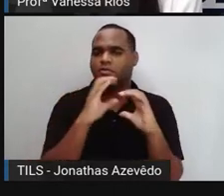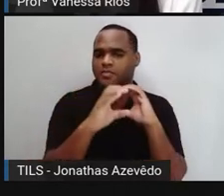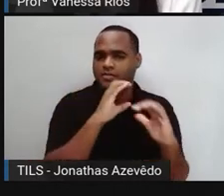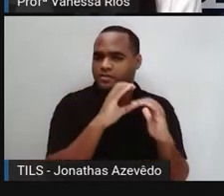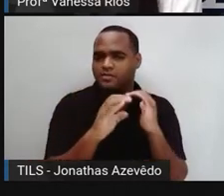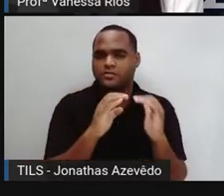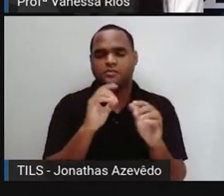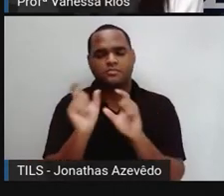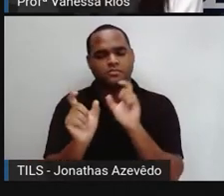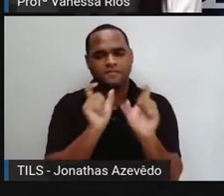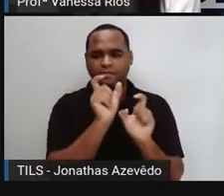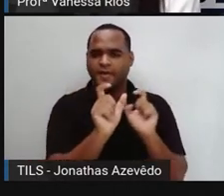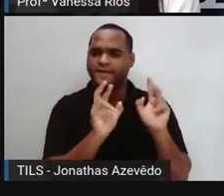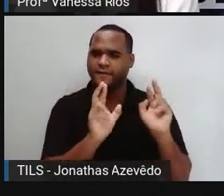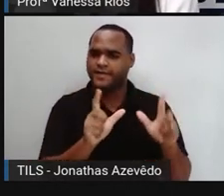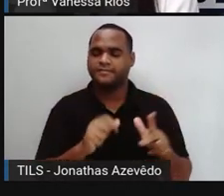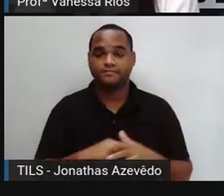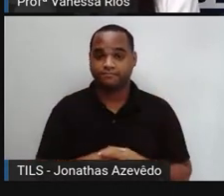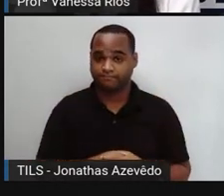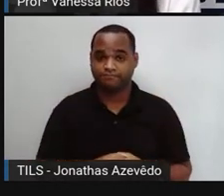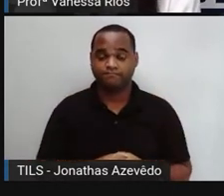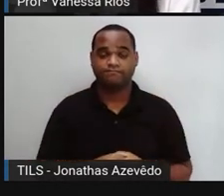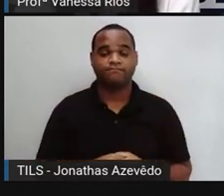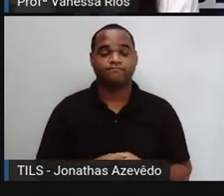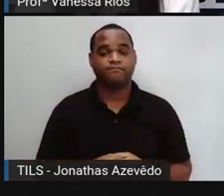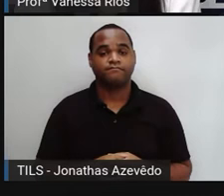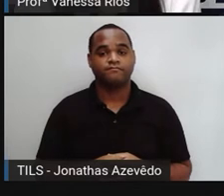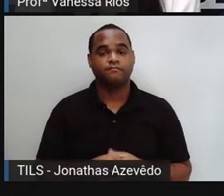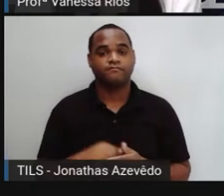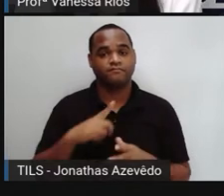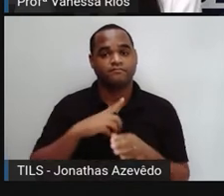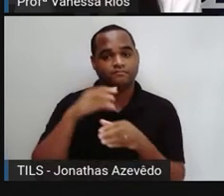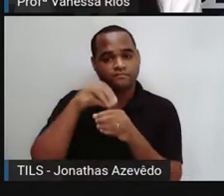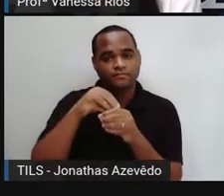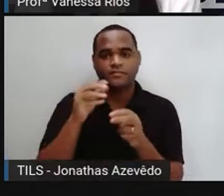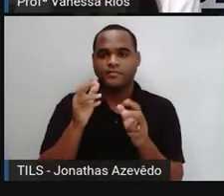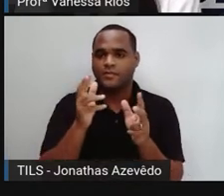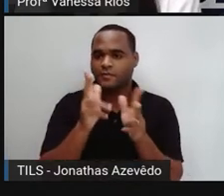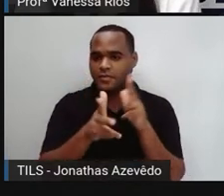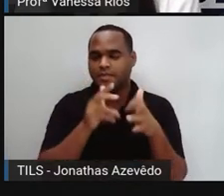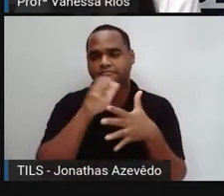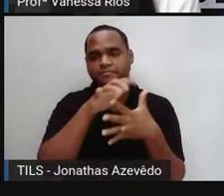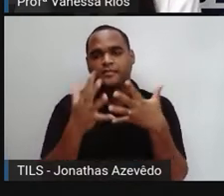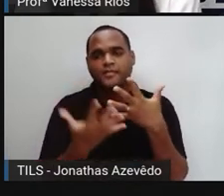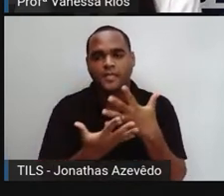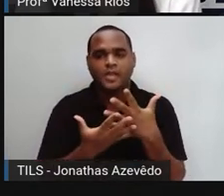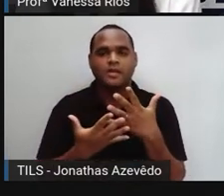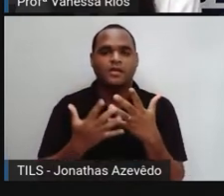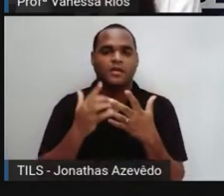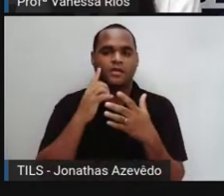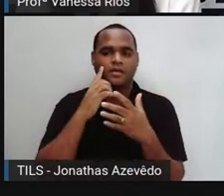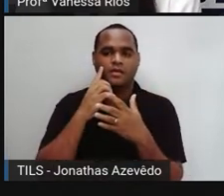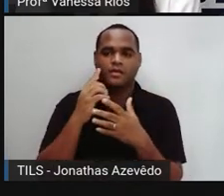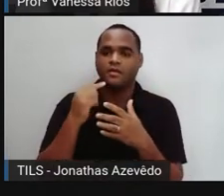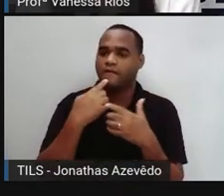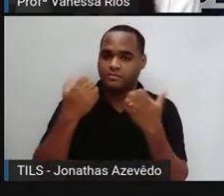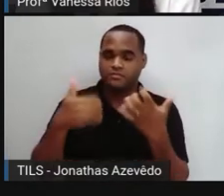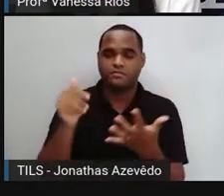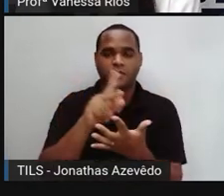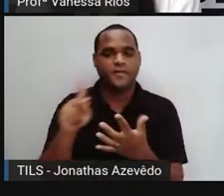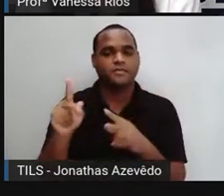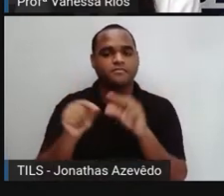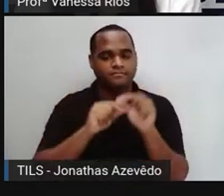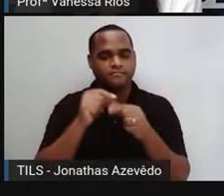comunicação que não são as palavras. Dentre elas estão a linguagem de sinais, não é? Que a Pró falou.